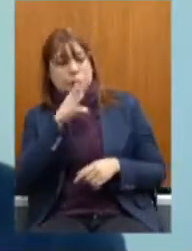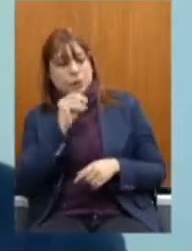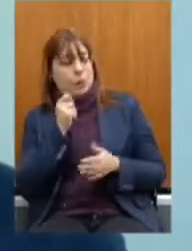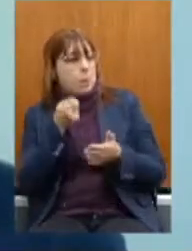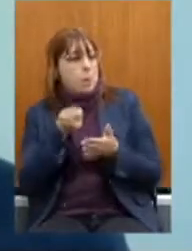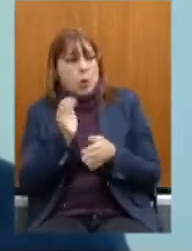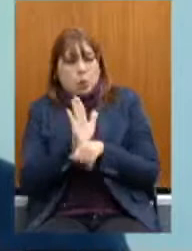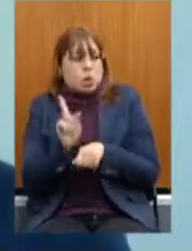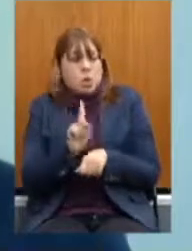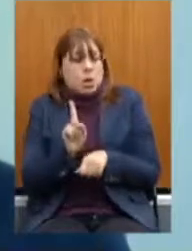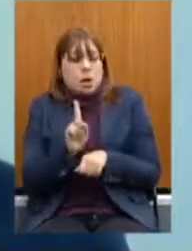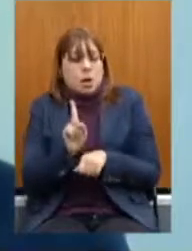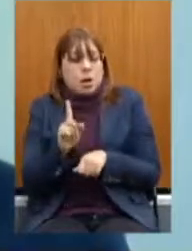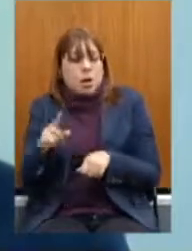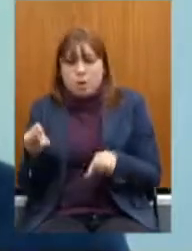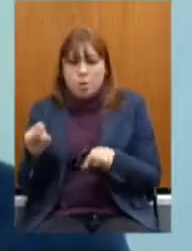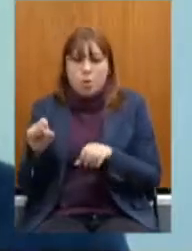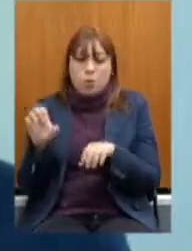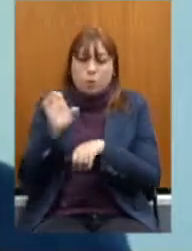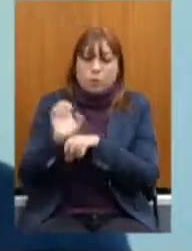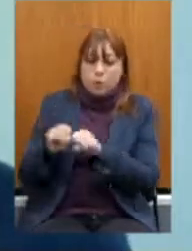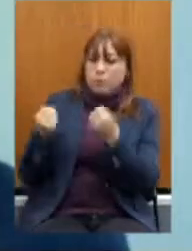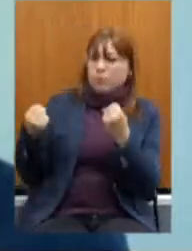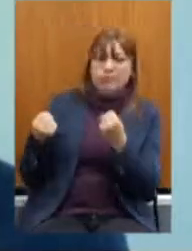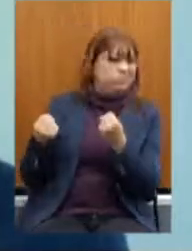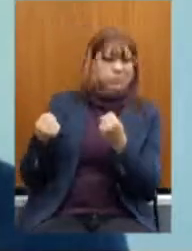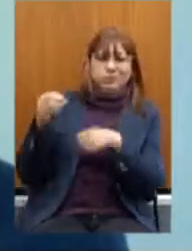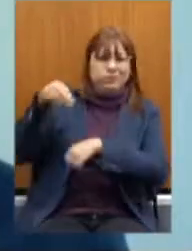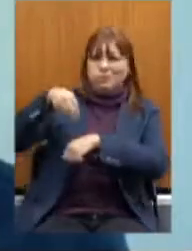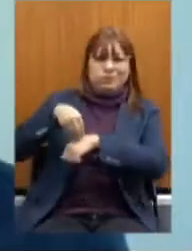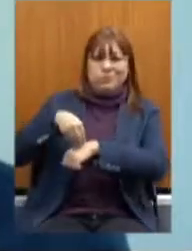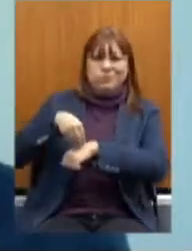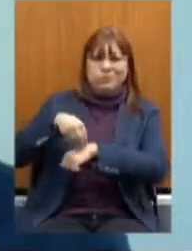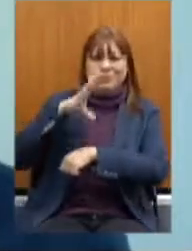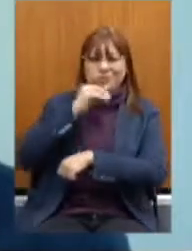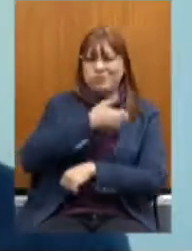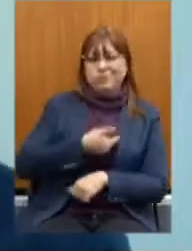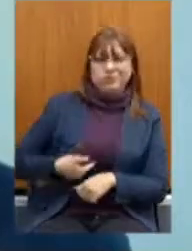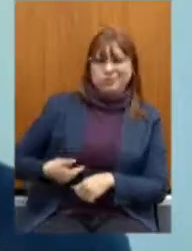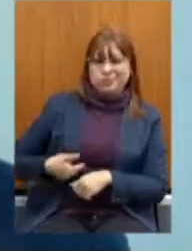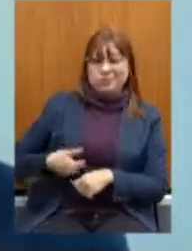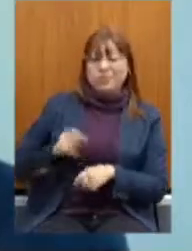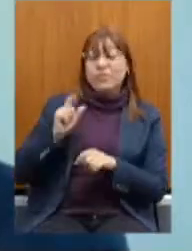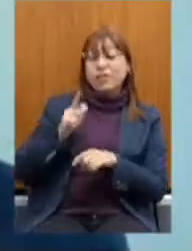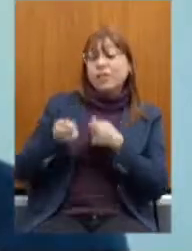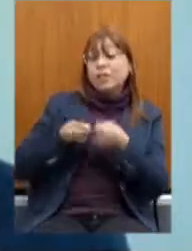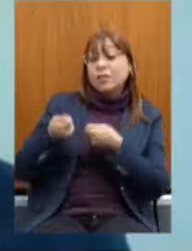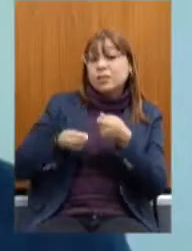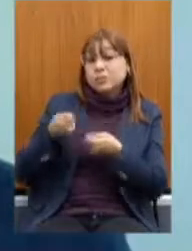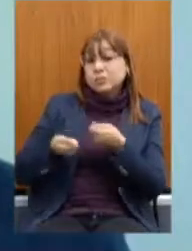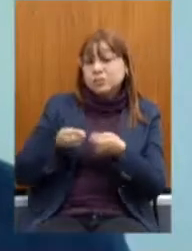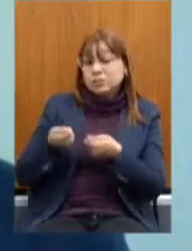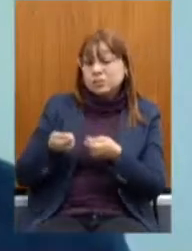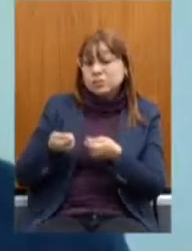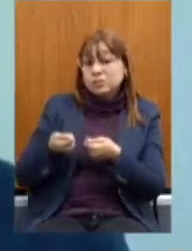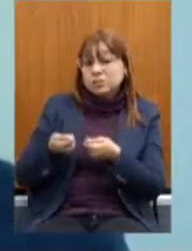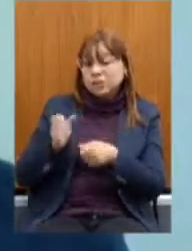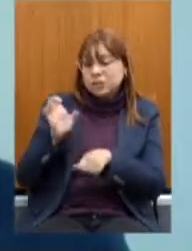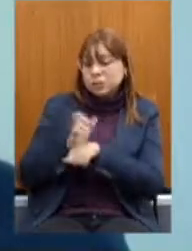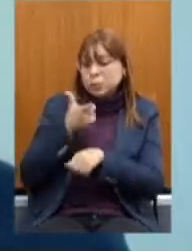fizer isso Não é culpa Do servidor Quem administra O estado Quem faz Com que o estado Possa